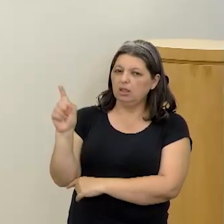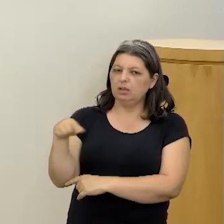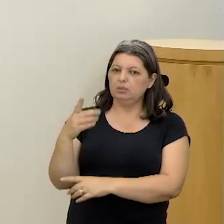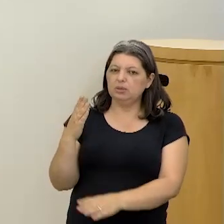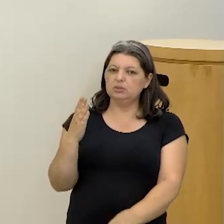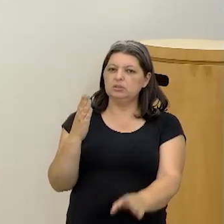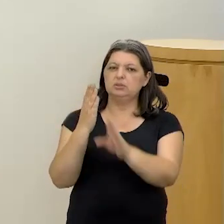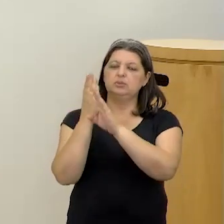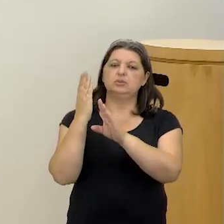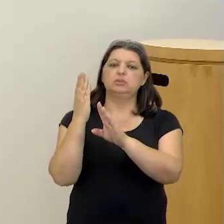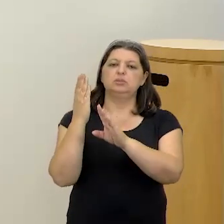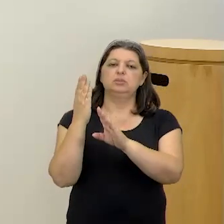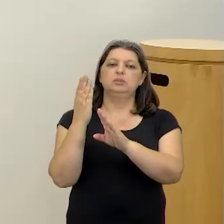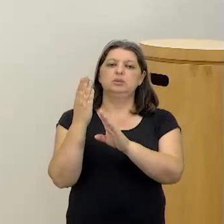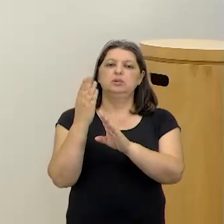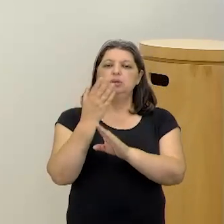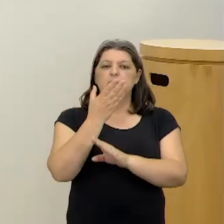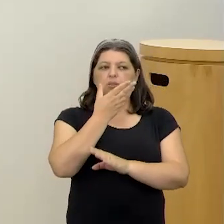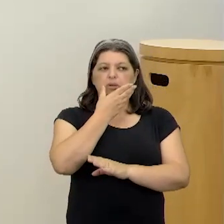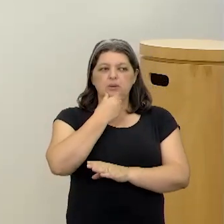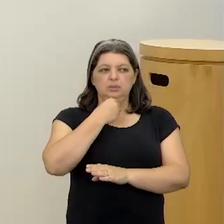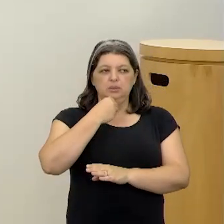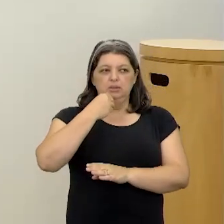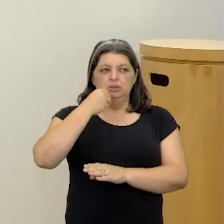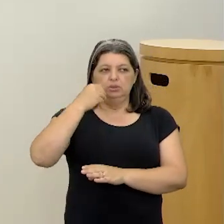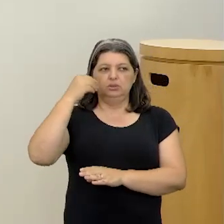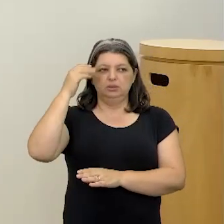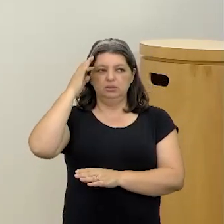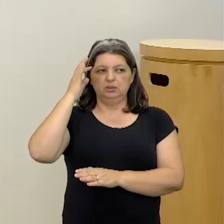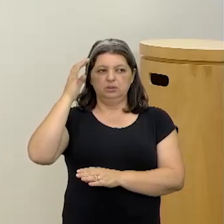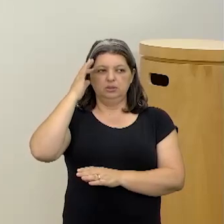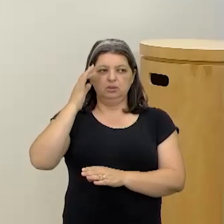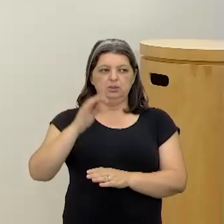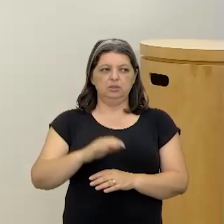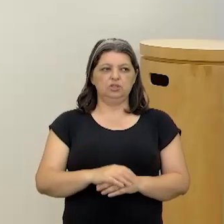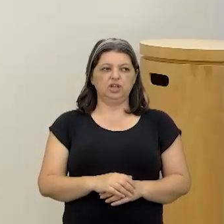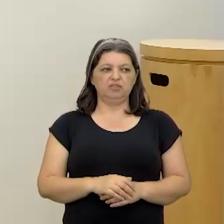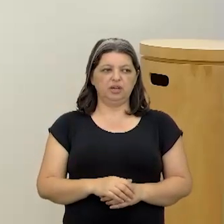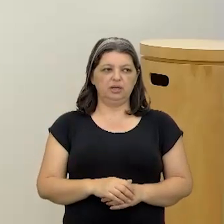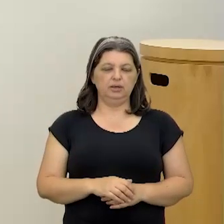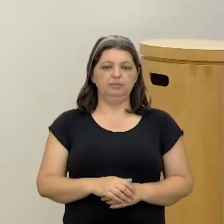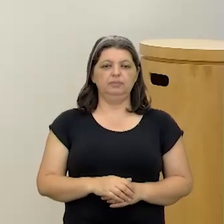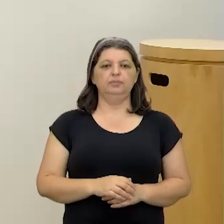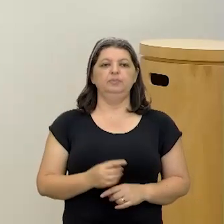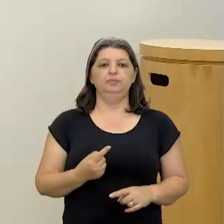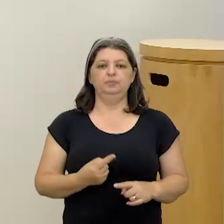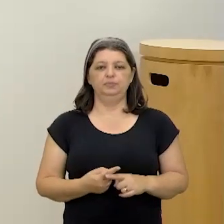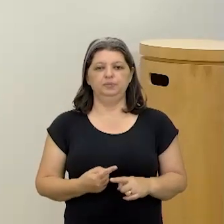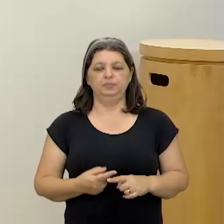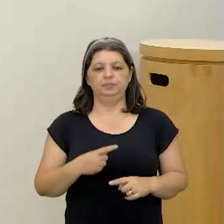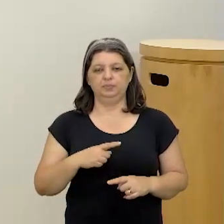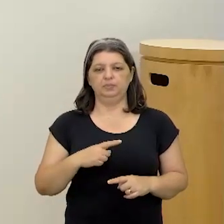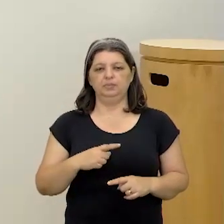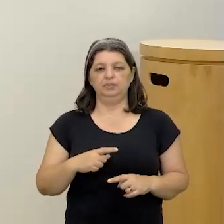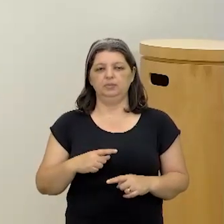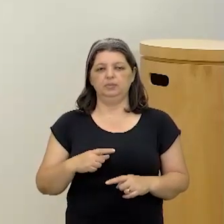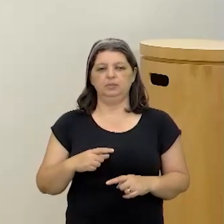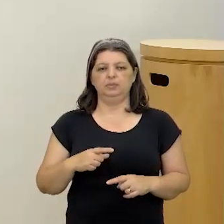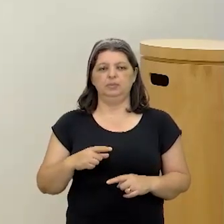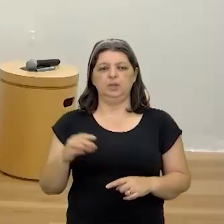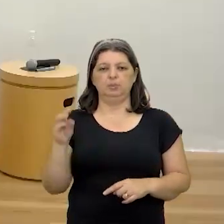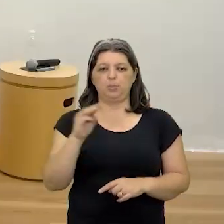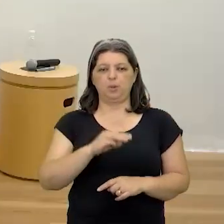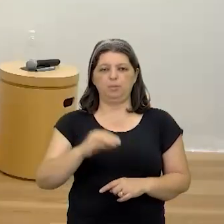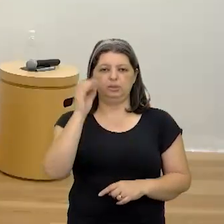se encontrado com os maiores filósofos da época, o Jean-Paul Sartre. Momento cabeção agora, Legal, bacana? Momento cabeção, momento